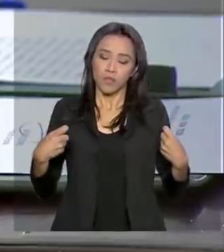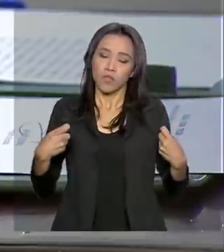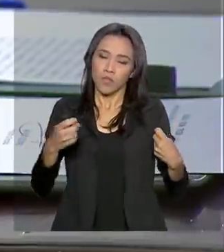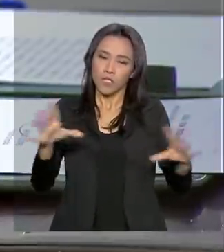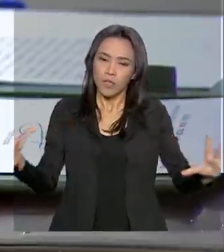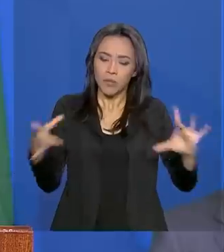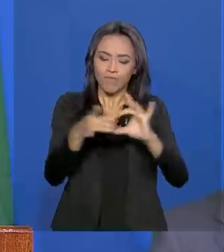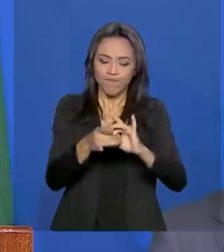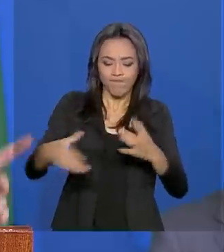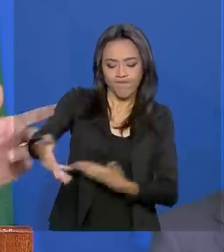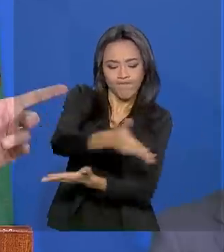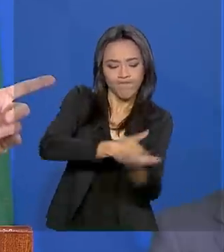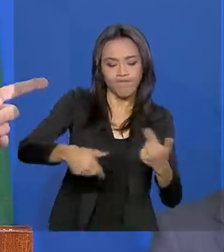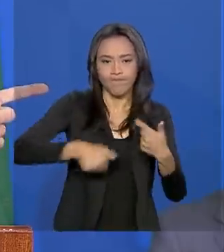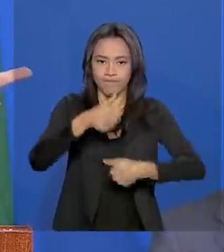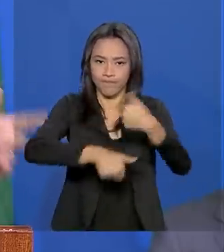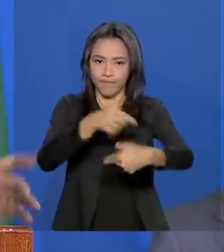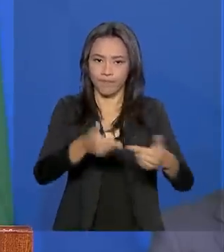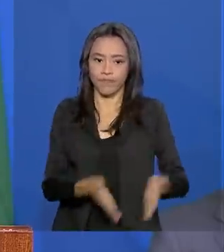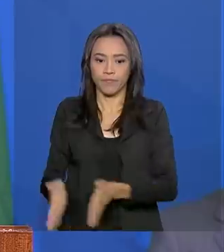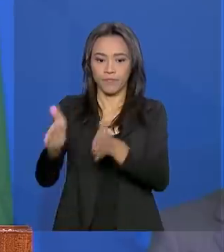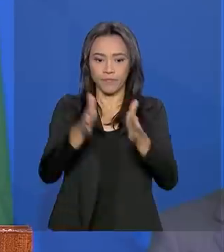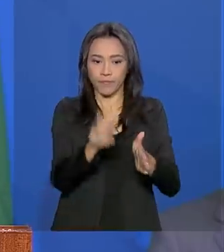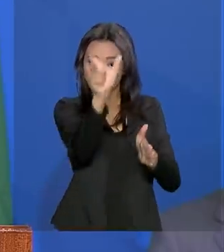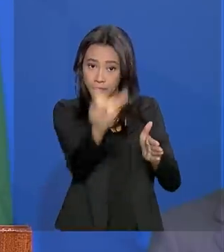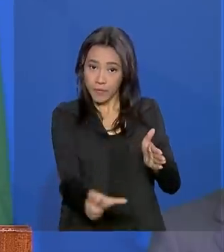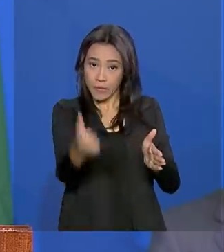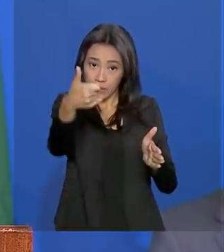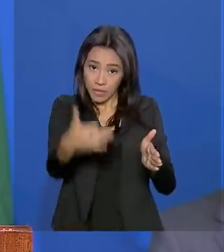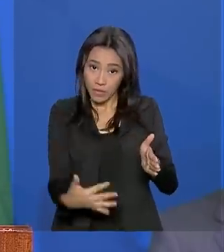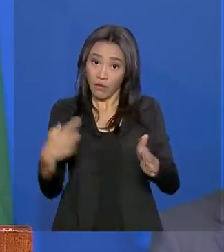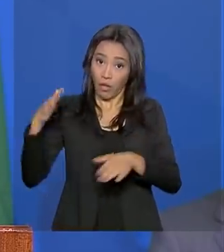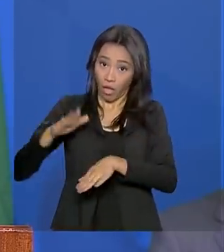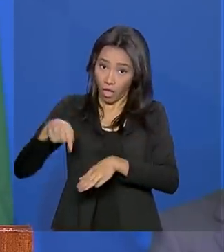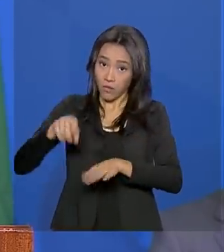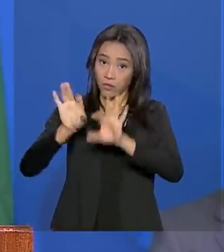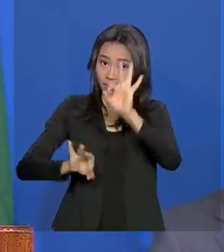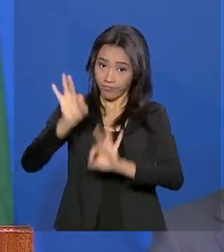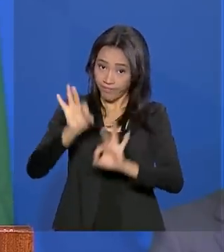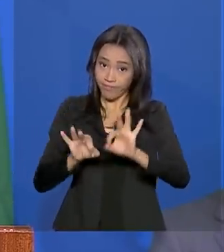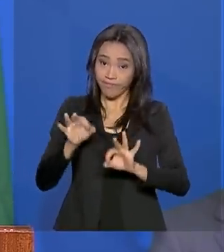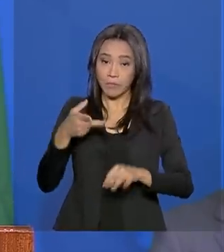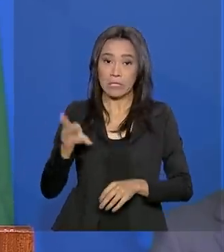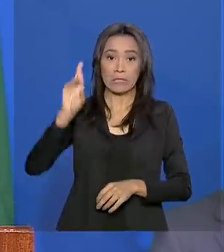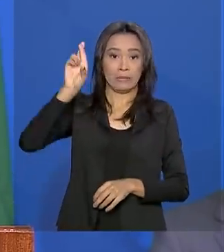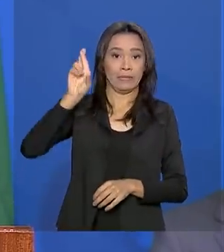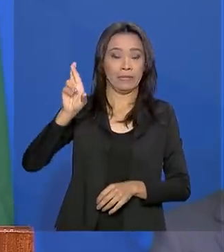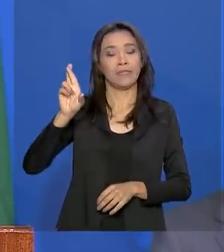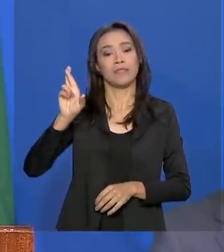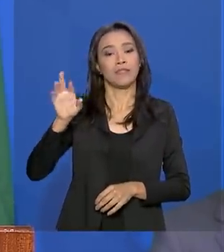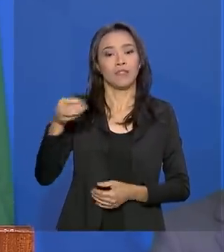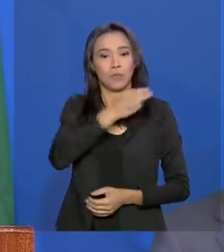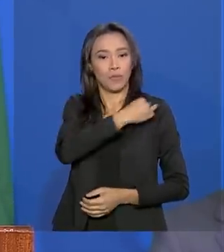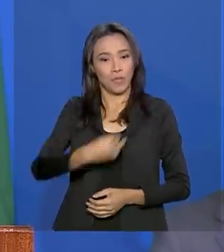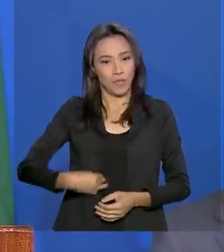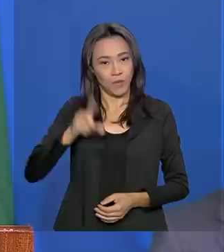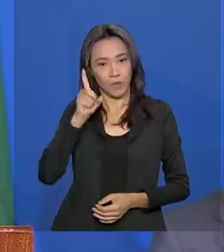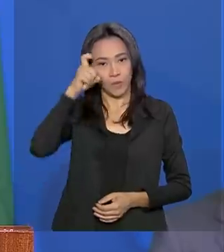integrada. Essa iniciativa do Sérgio Moro é muito bem-vinda.